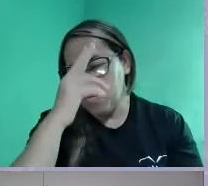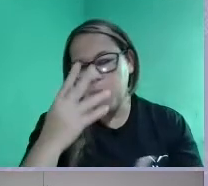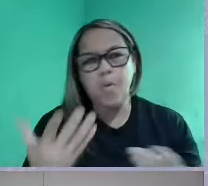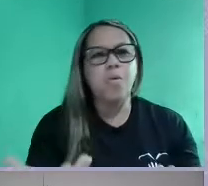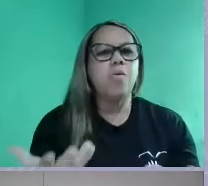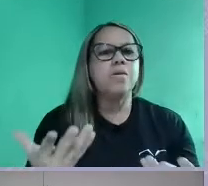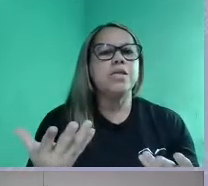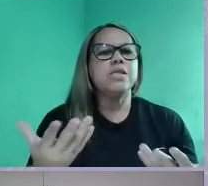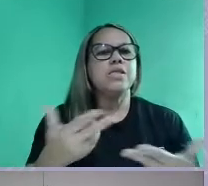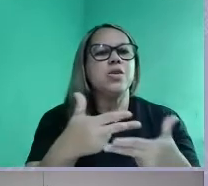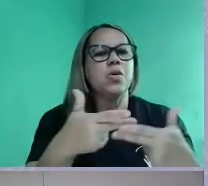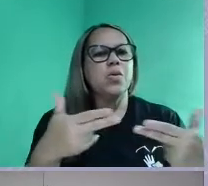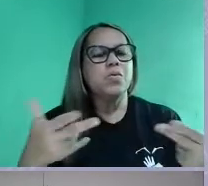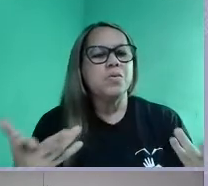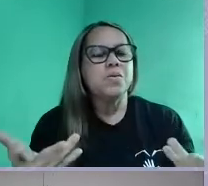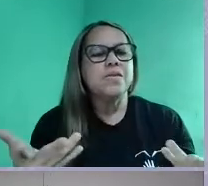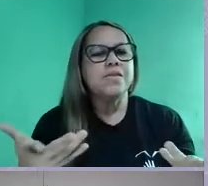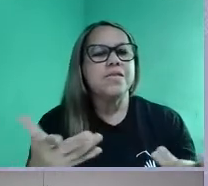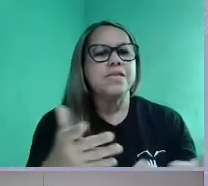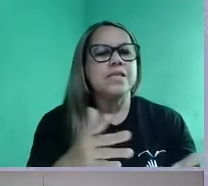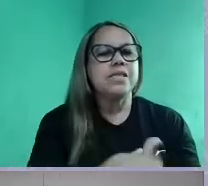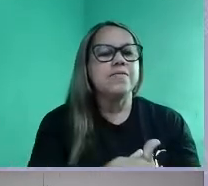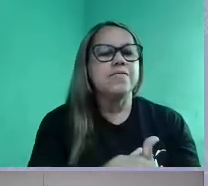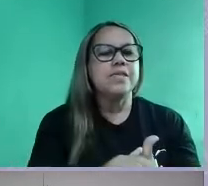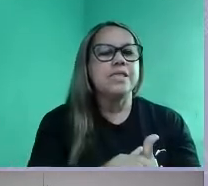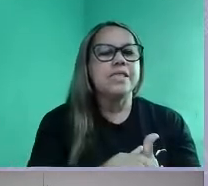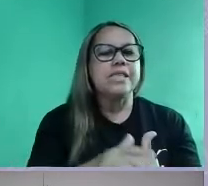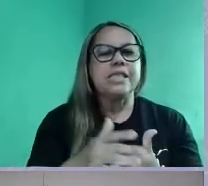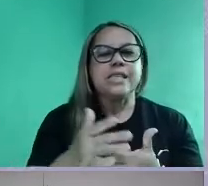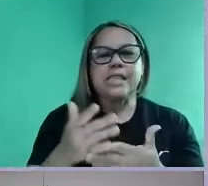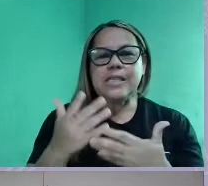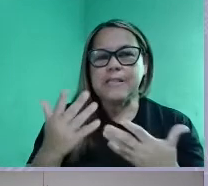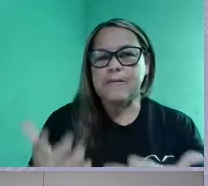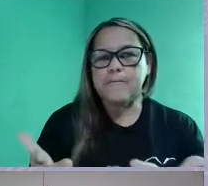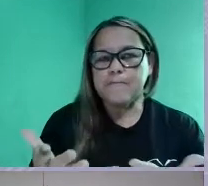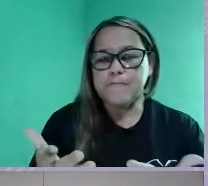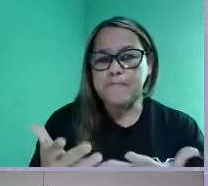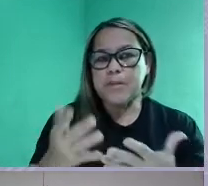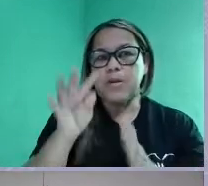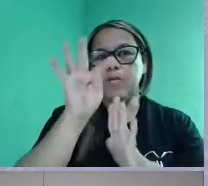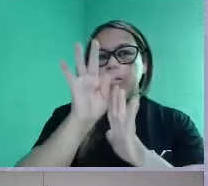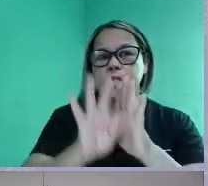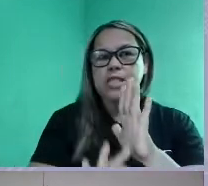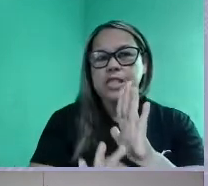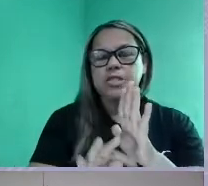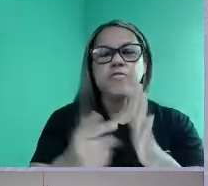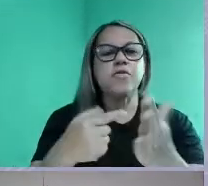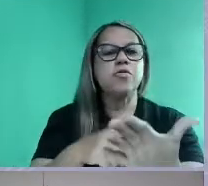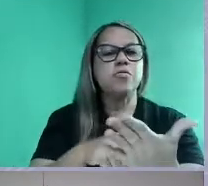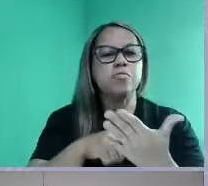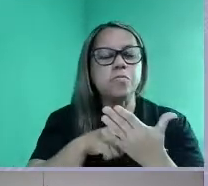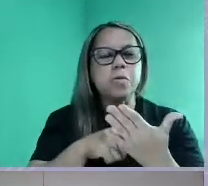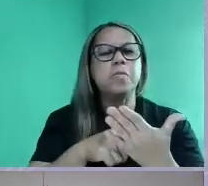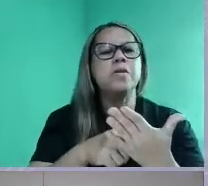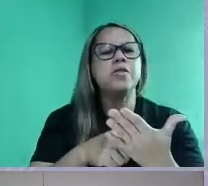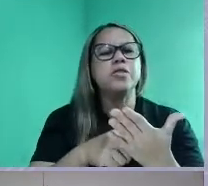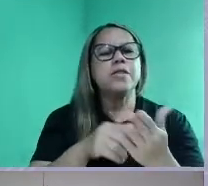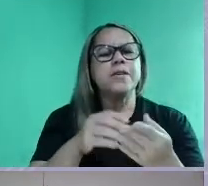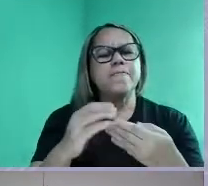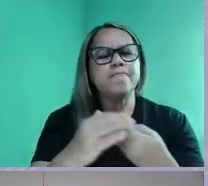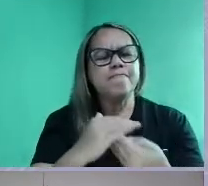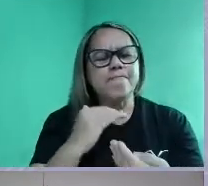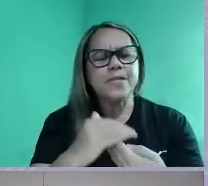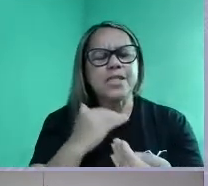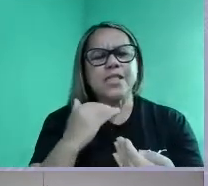em questão, não é isso? E de forma que os textos vão nos dar esse direcionamento. A inclusão, porque